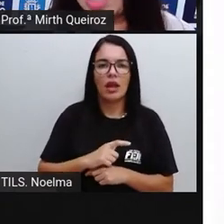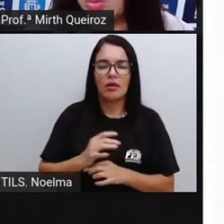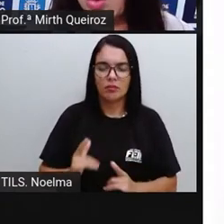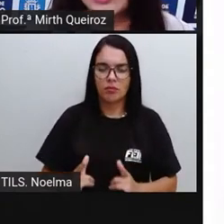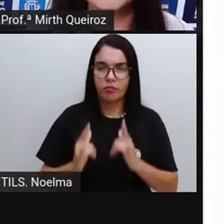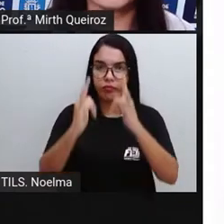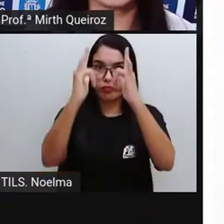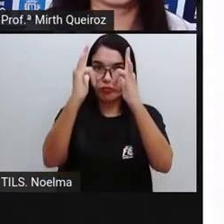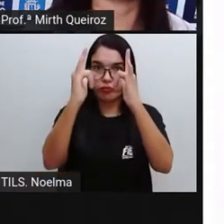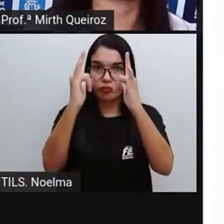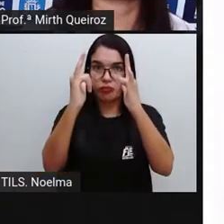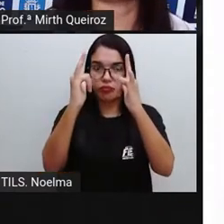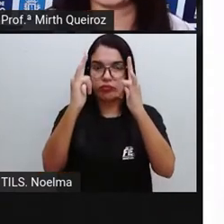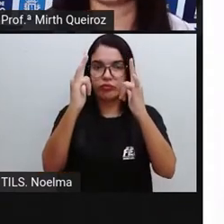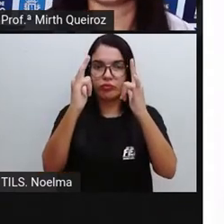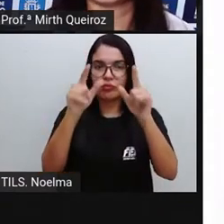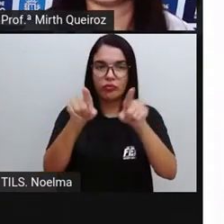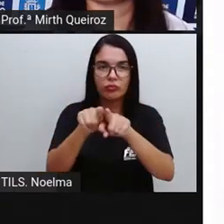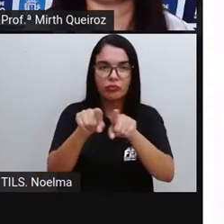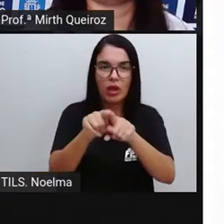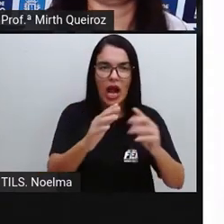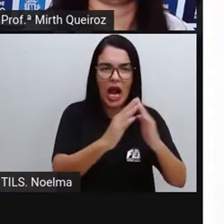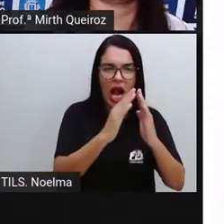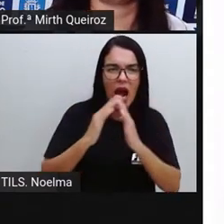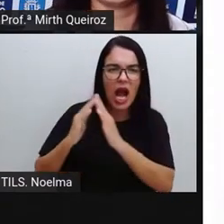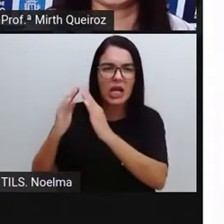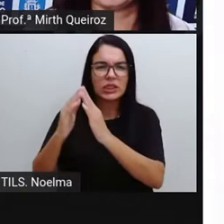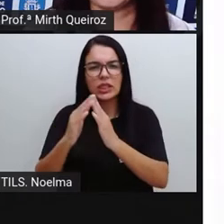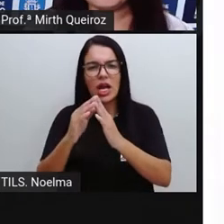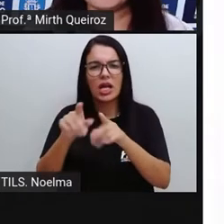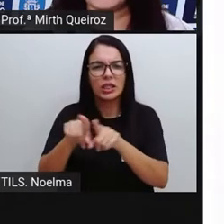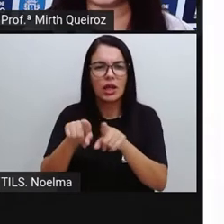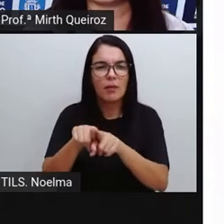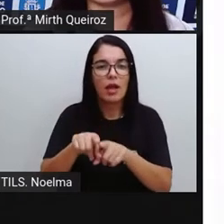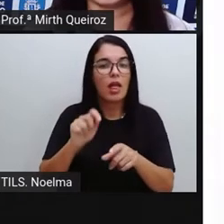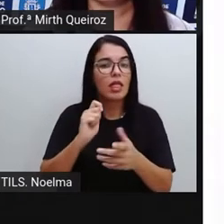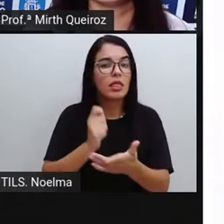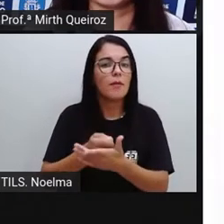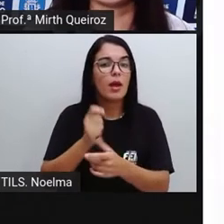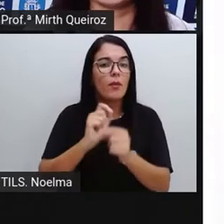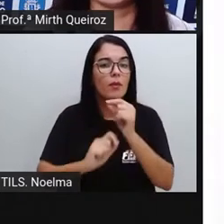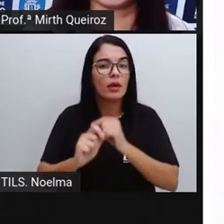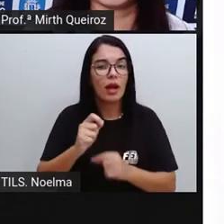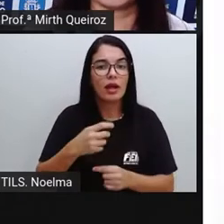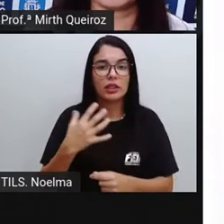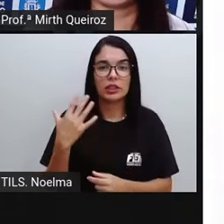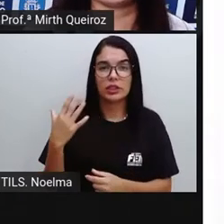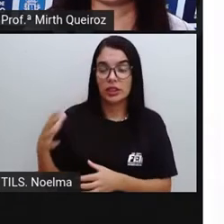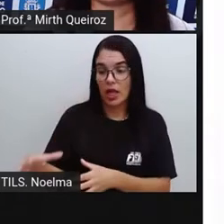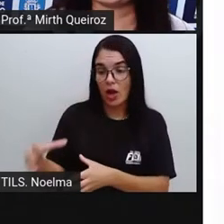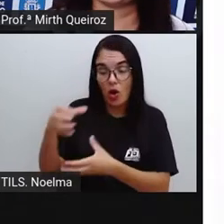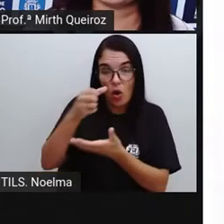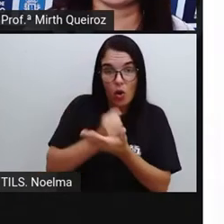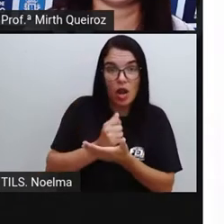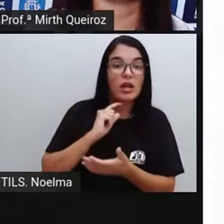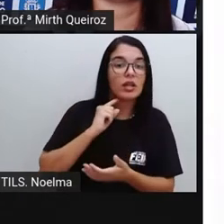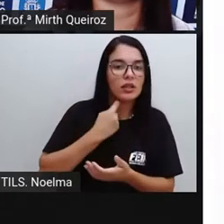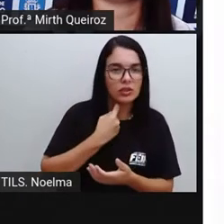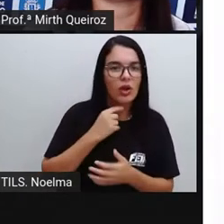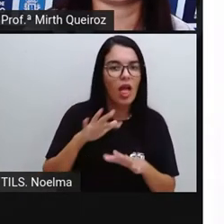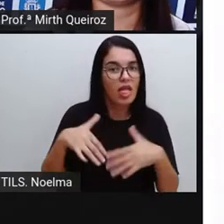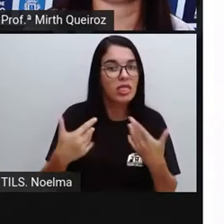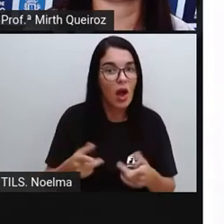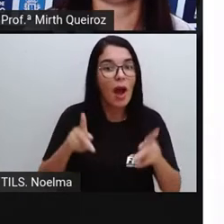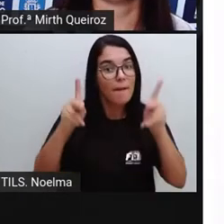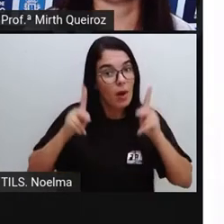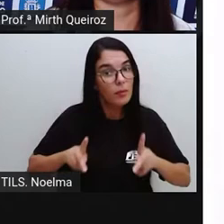urbano e IPTU As taxas de coleta de lixo e os impostos Logo a população, ela precisa cobrar dos seus